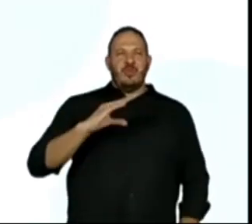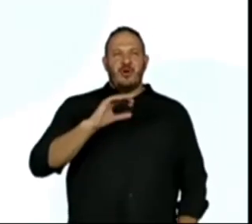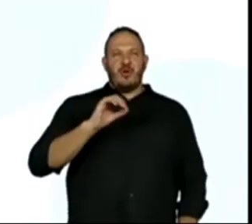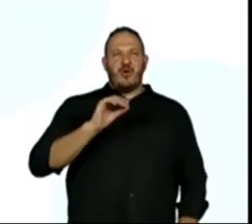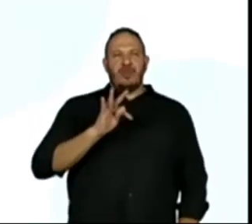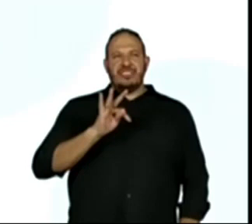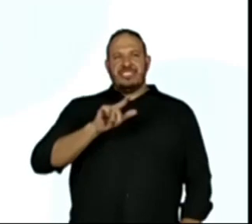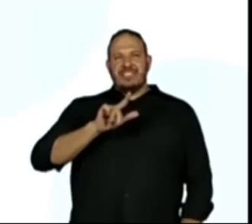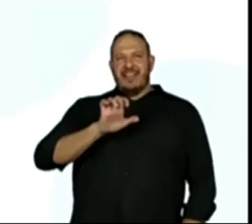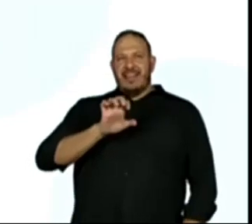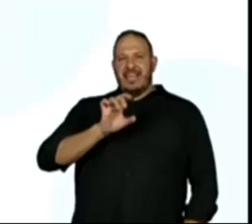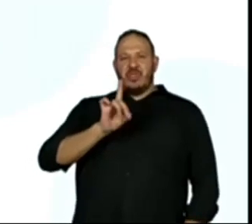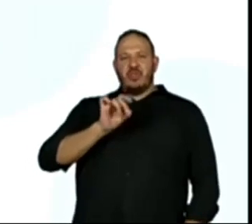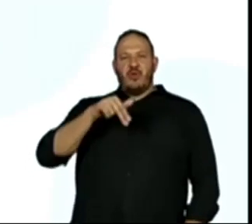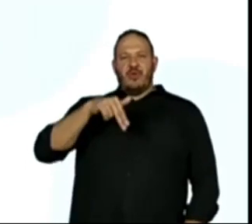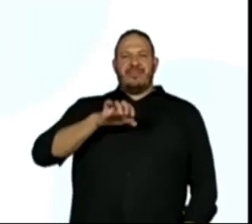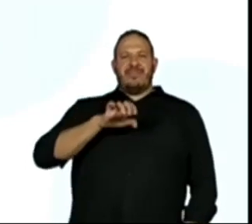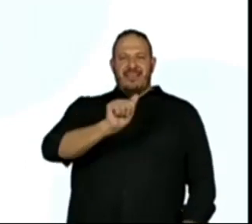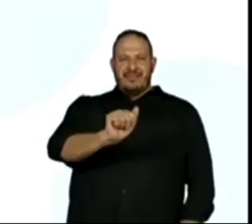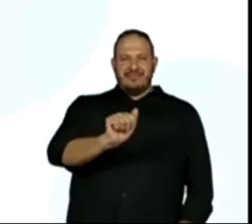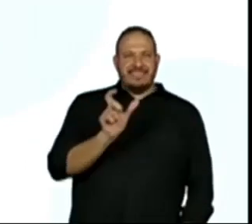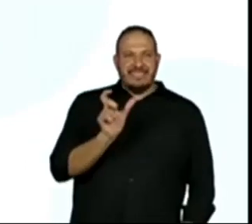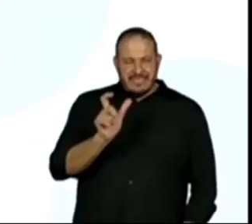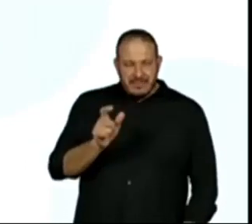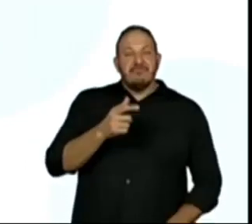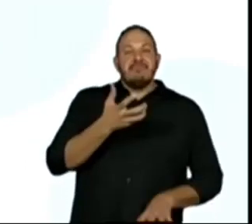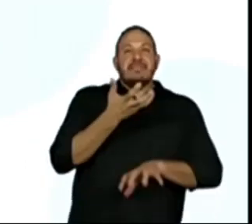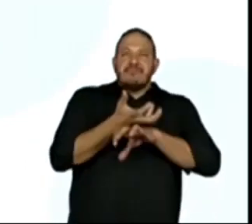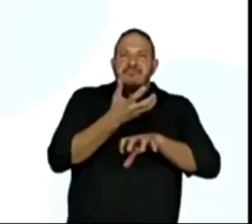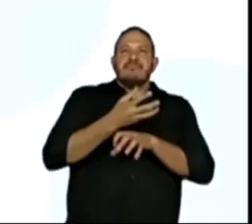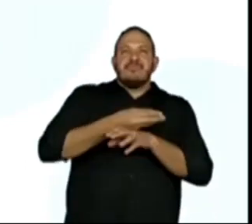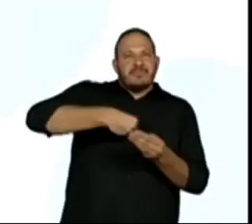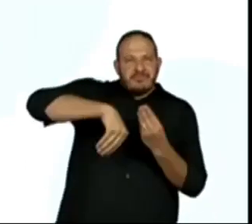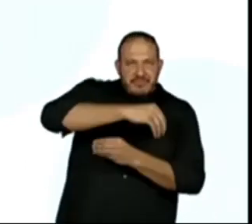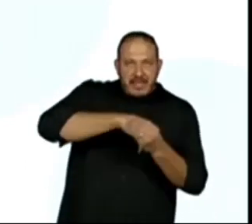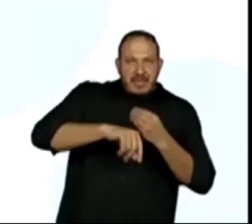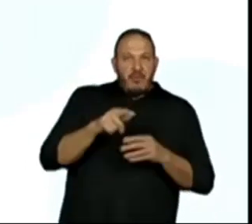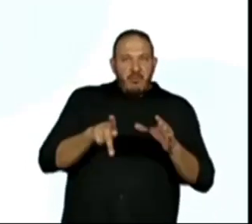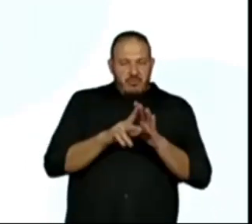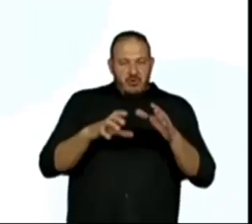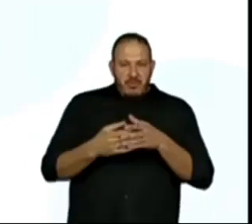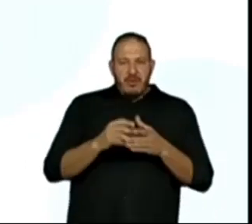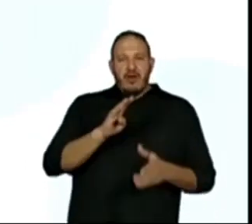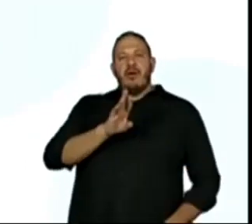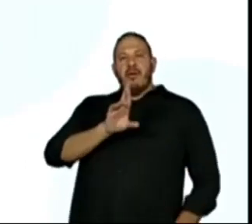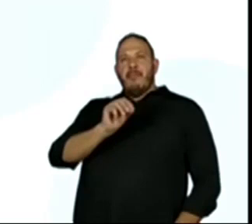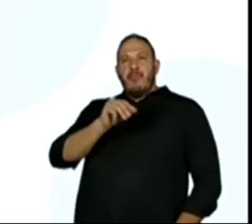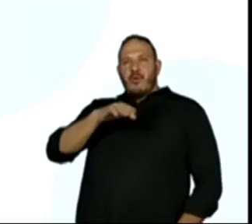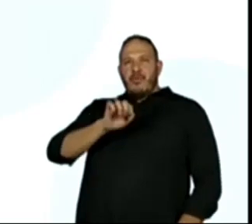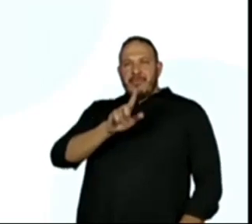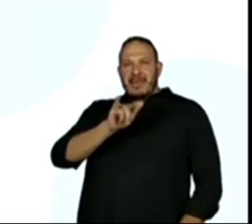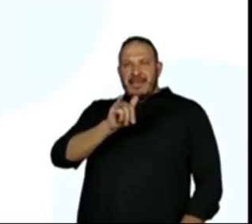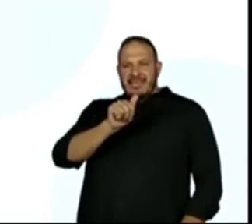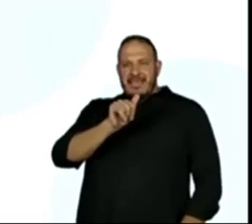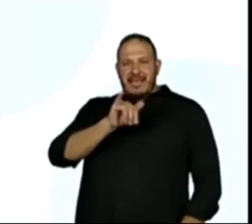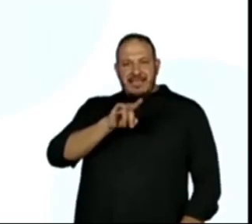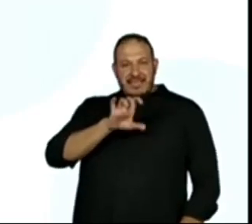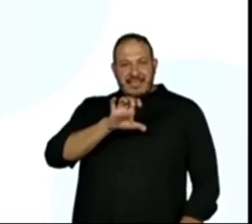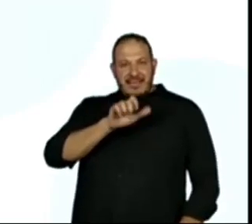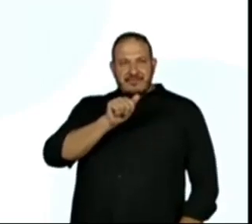Monocotiledônia. O abacaxi é da família das bromeliáceas. O abacaxi é da